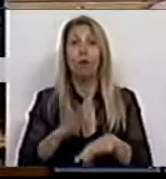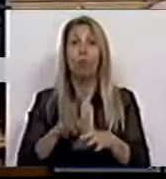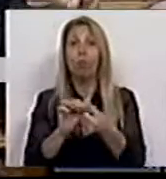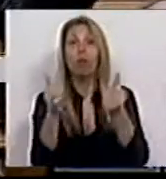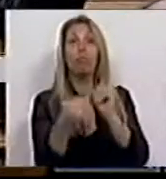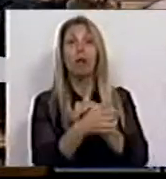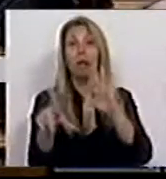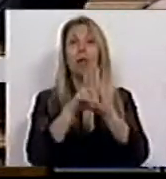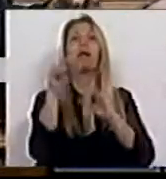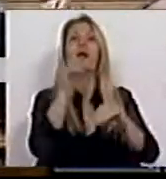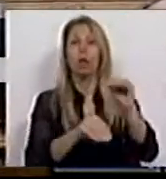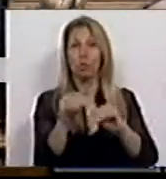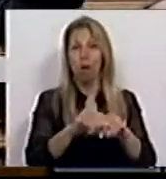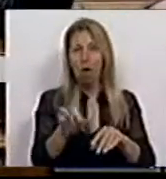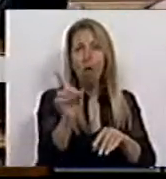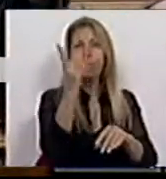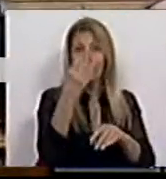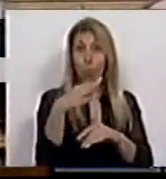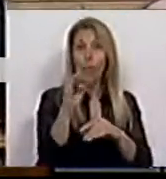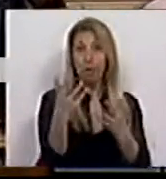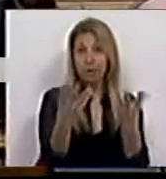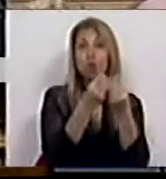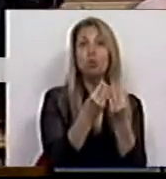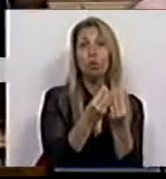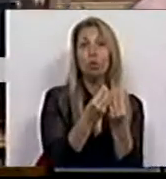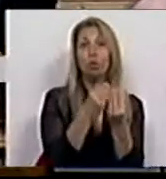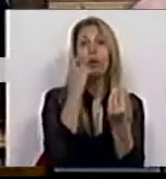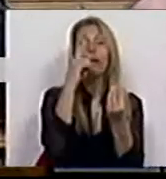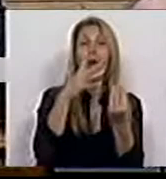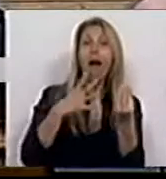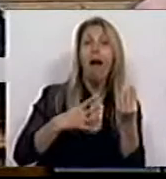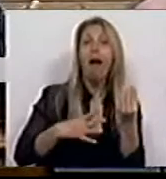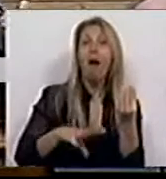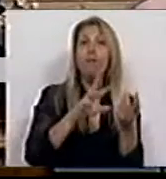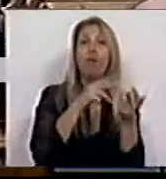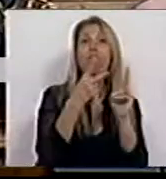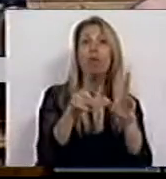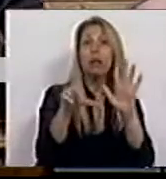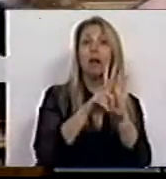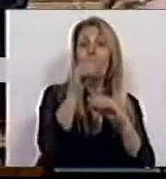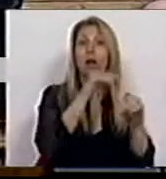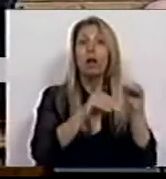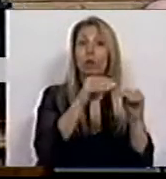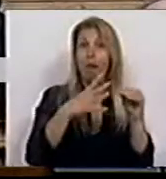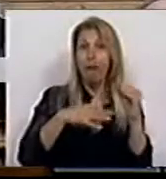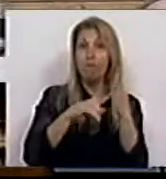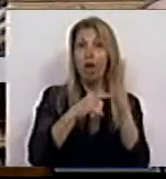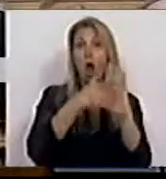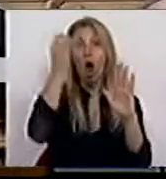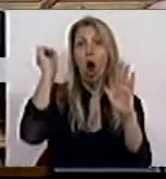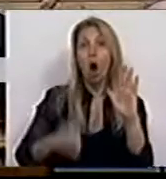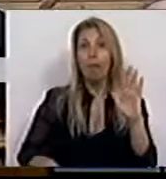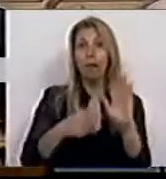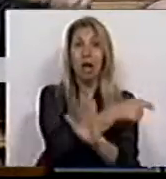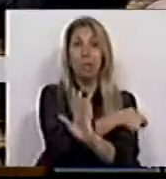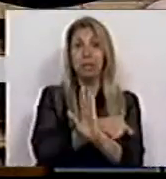eleitoral. Estará o Partido Socialista ao lado daqueles que querem mudar a lei eleitoral para eliminar a pluralidade desta